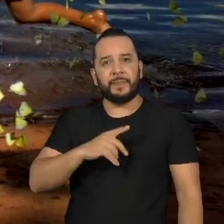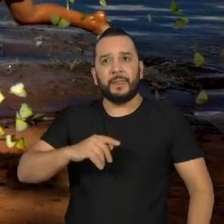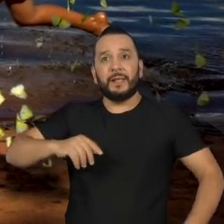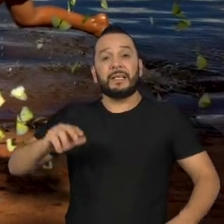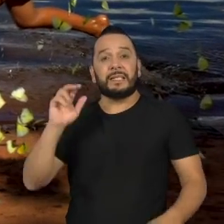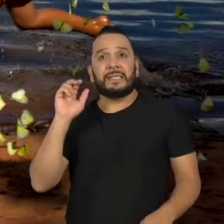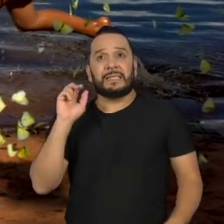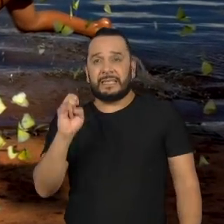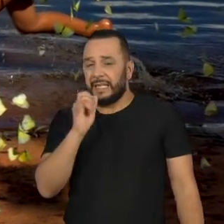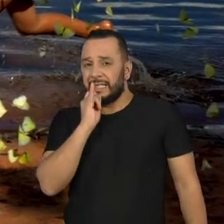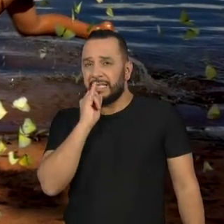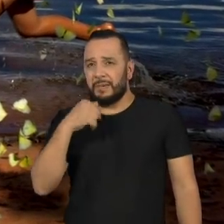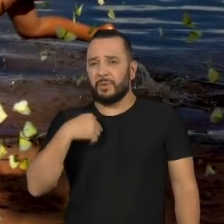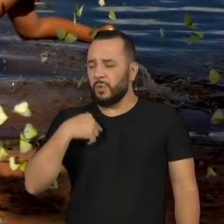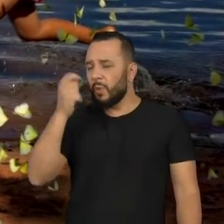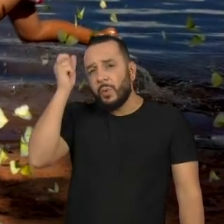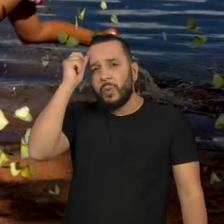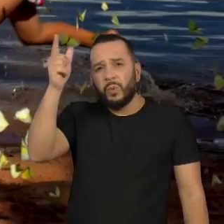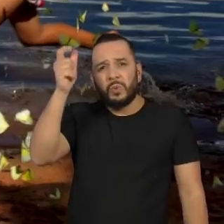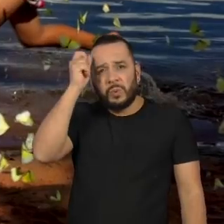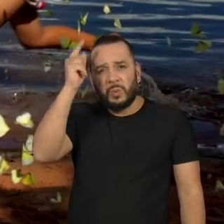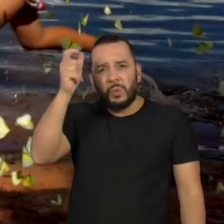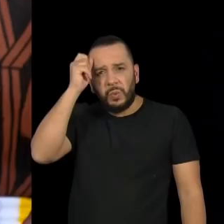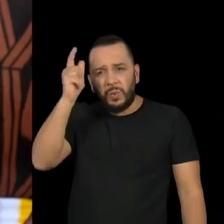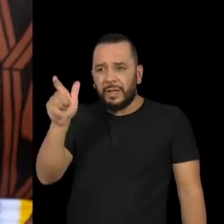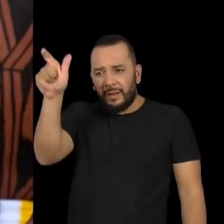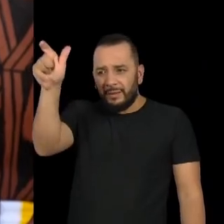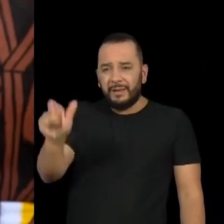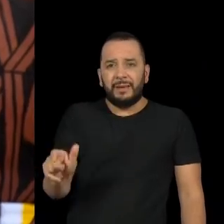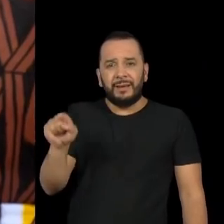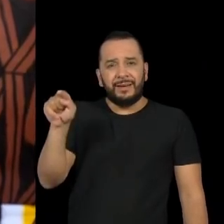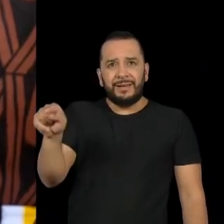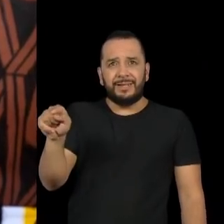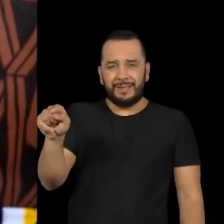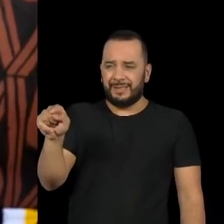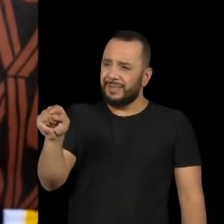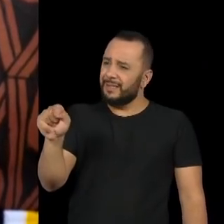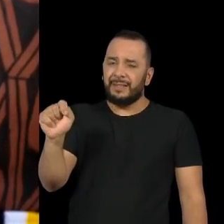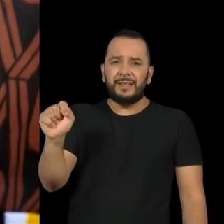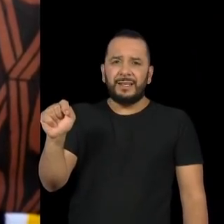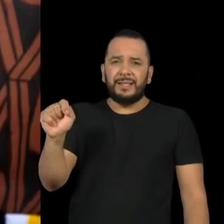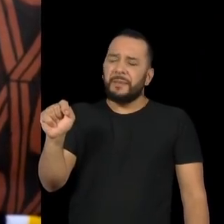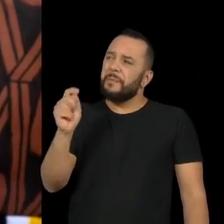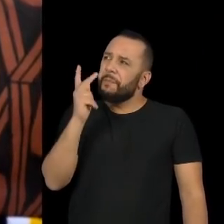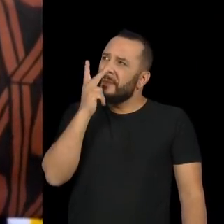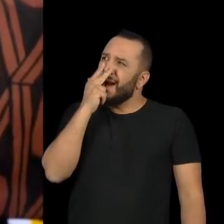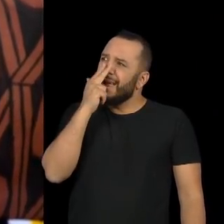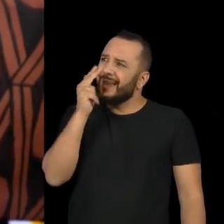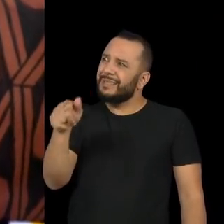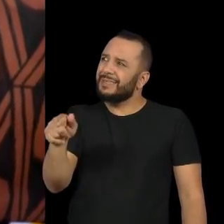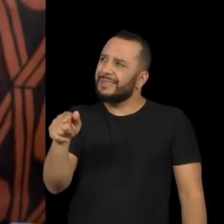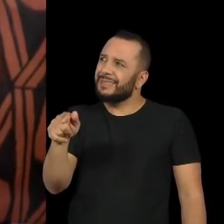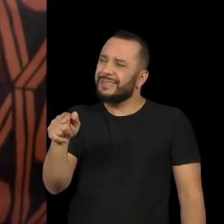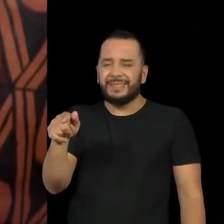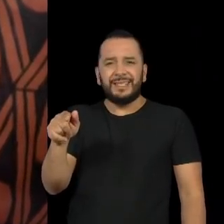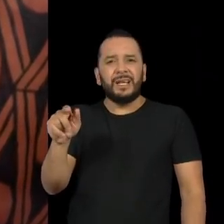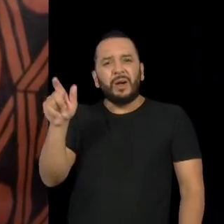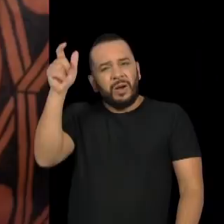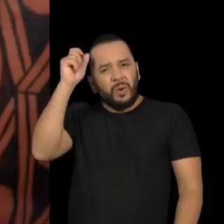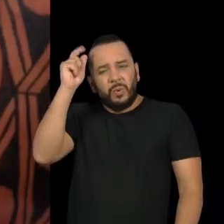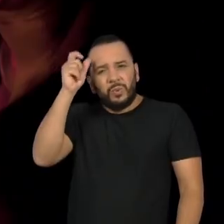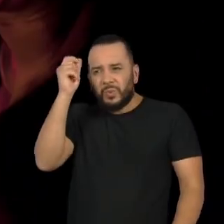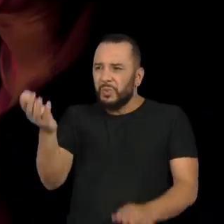cultura, totalmente maltrapido, as pessoas vão dizer com todo o